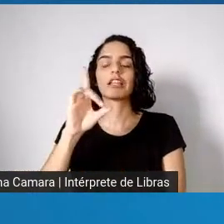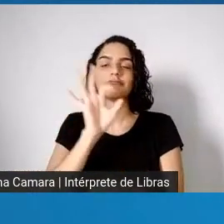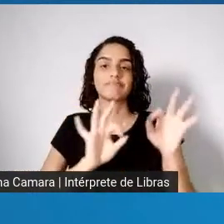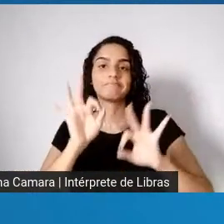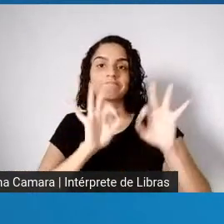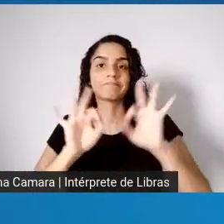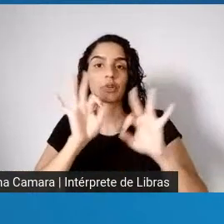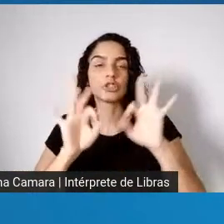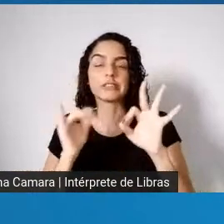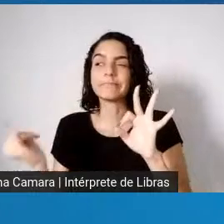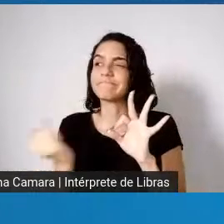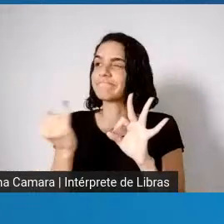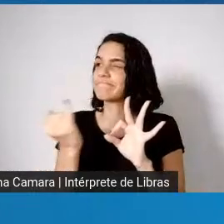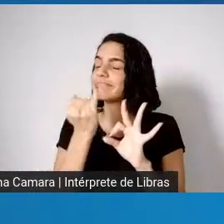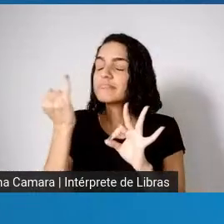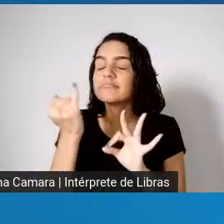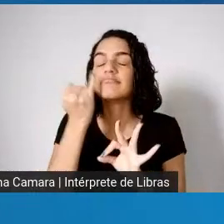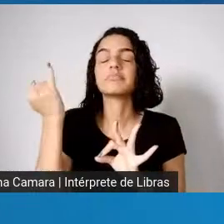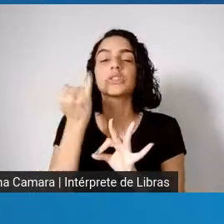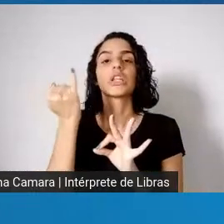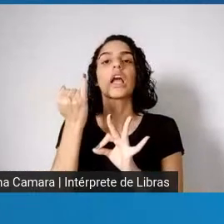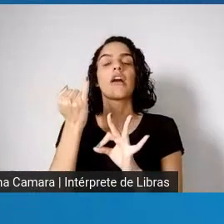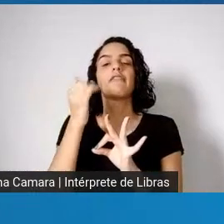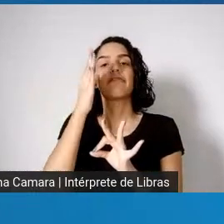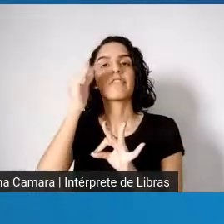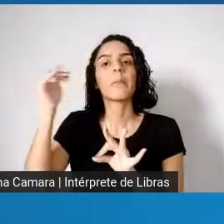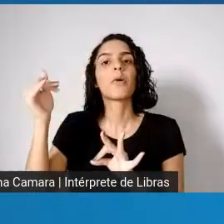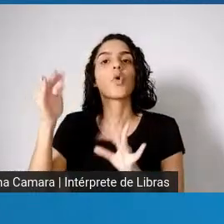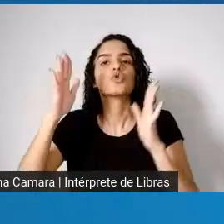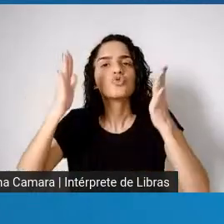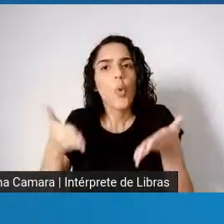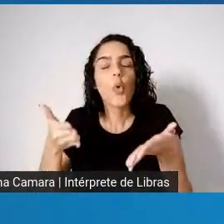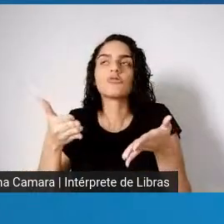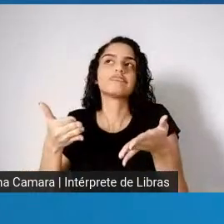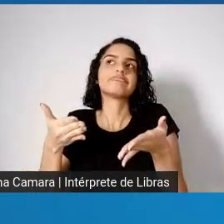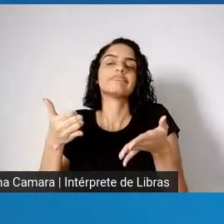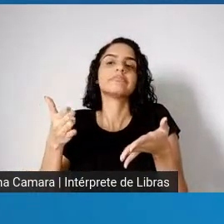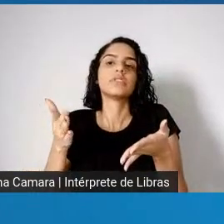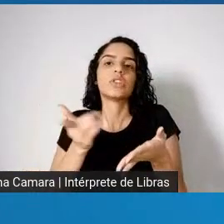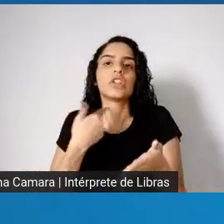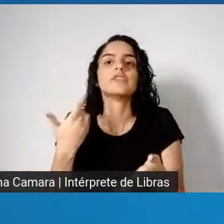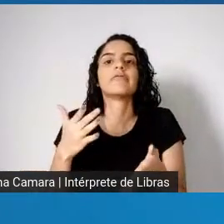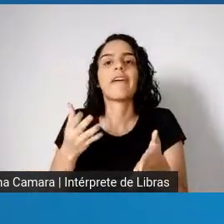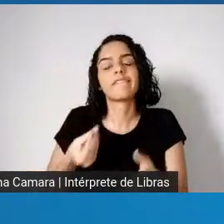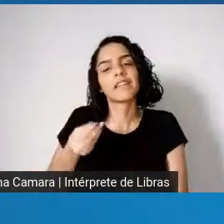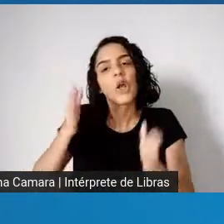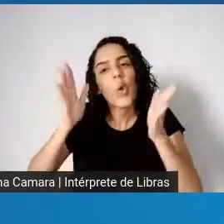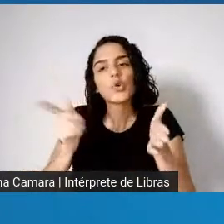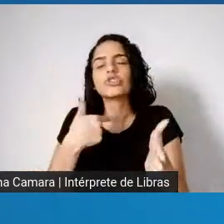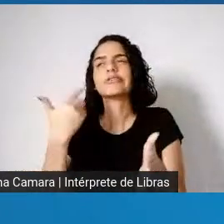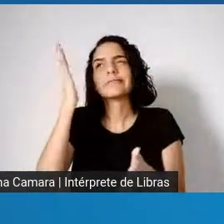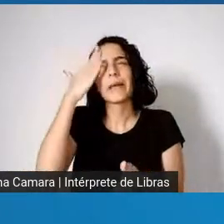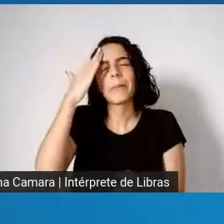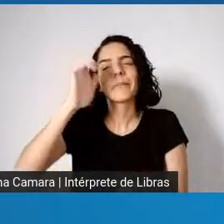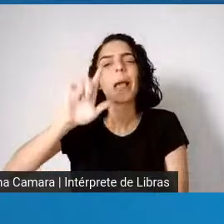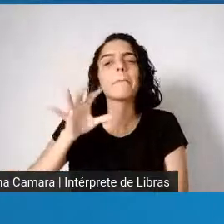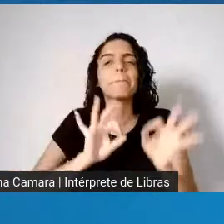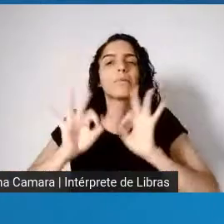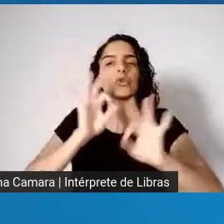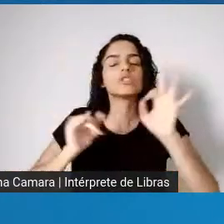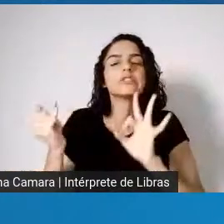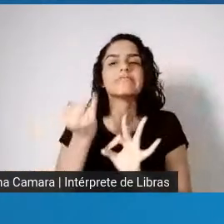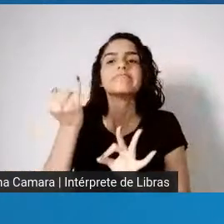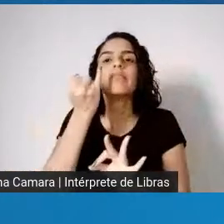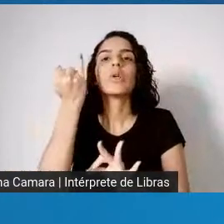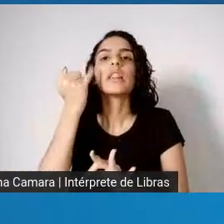muito, muito, muito relevante, é hoje, hoje, para todos nós, né, é um projeto que procura,